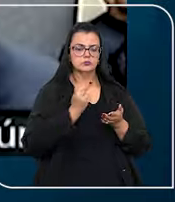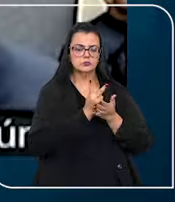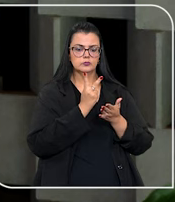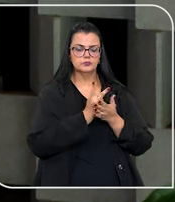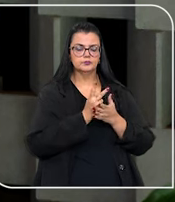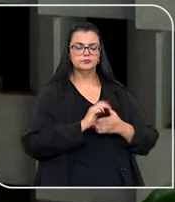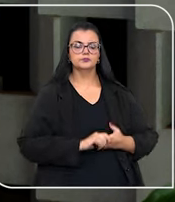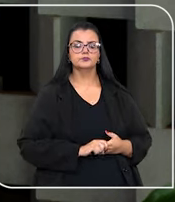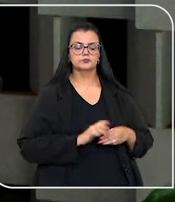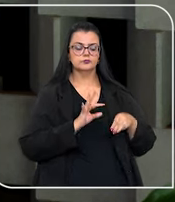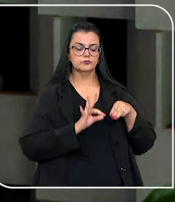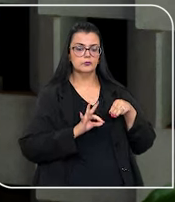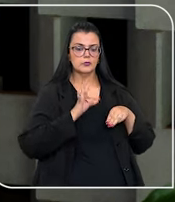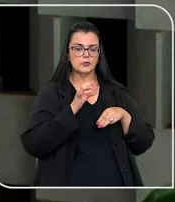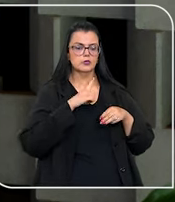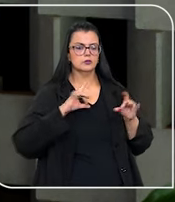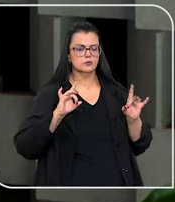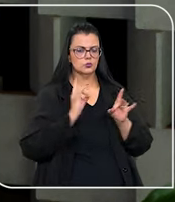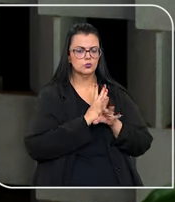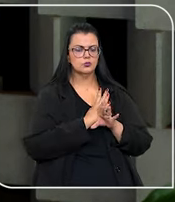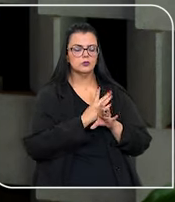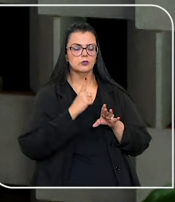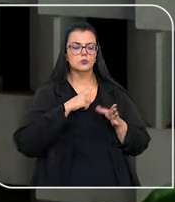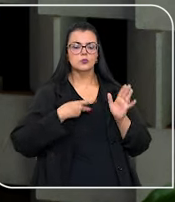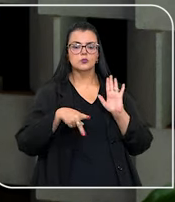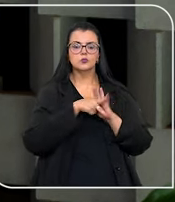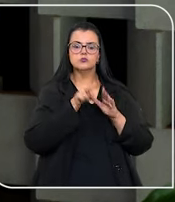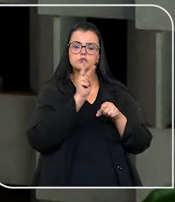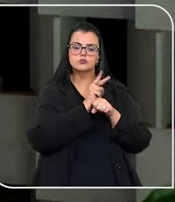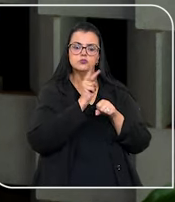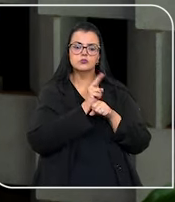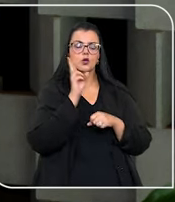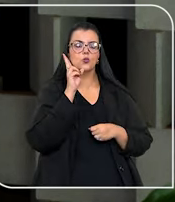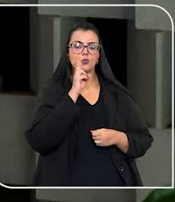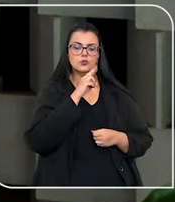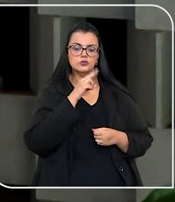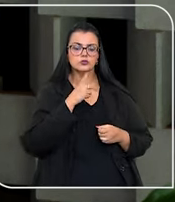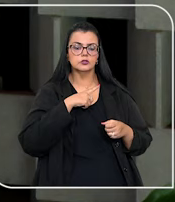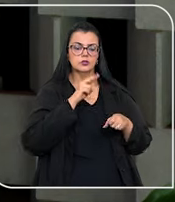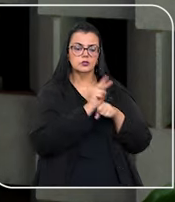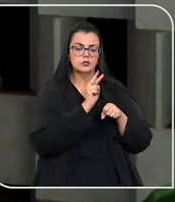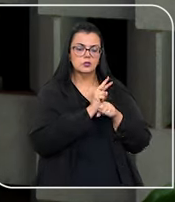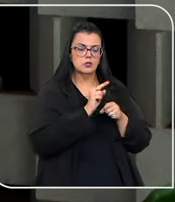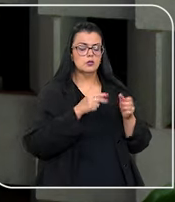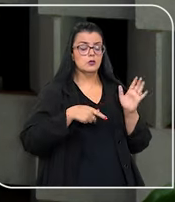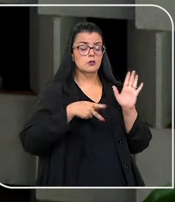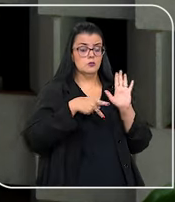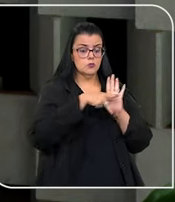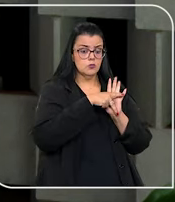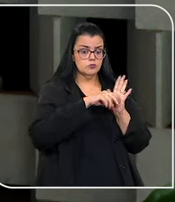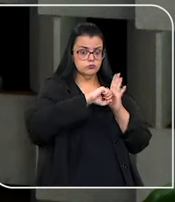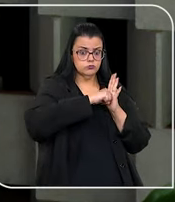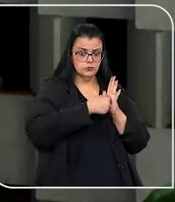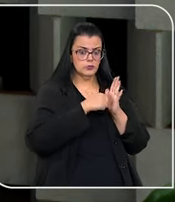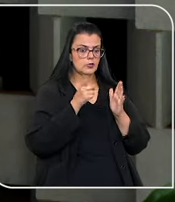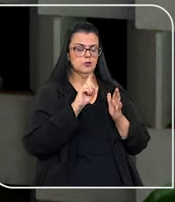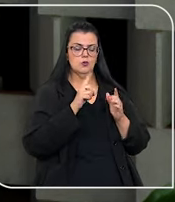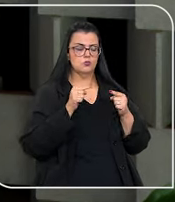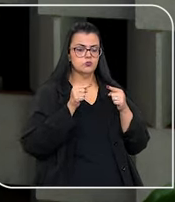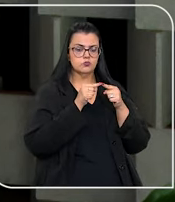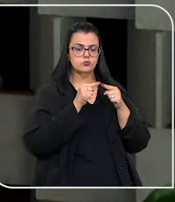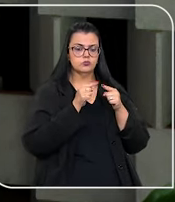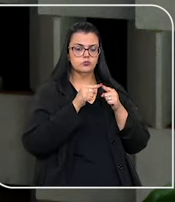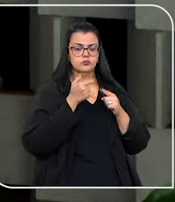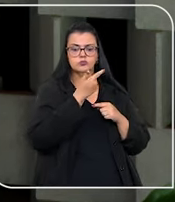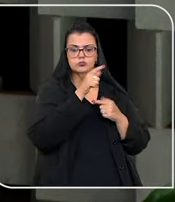mesma questão. Os ministros do colegiado concluíram que as medidas protetivas de urgência têm natureza de tutela inibitória e que elas não podem